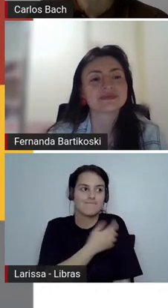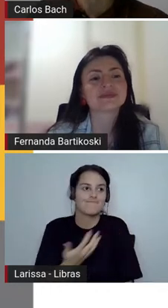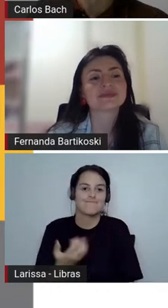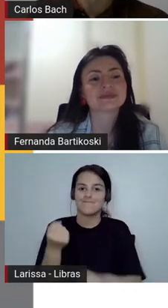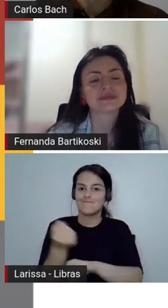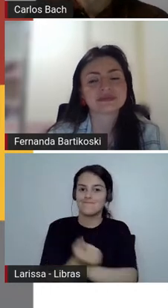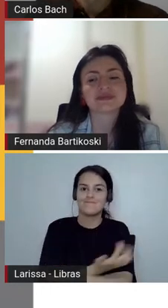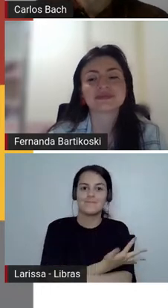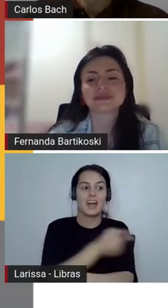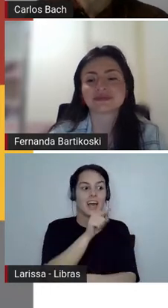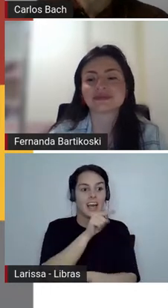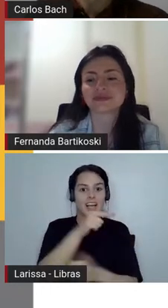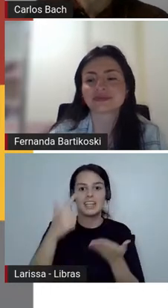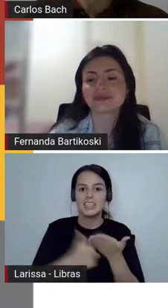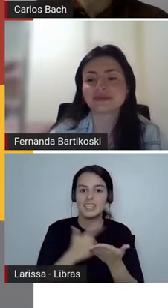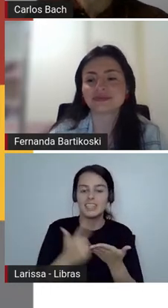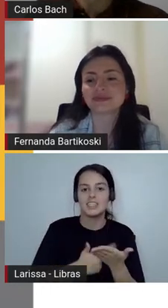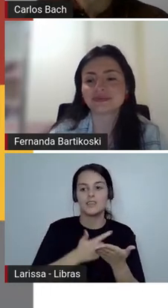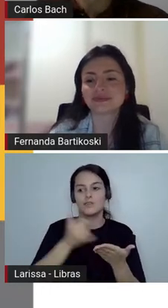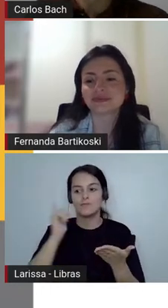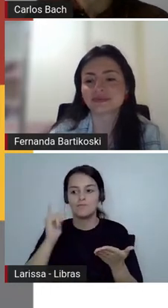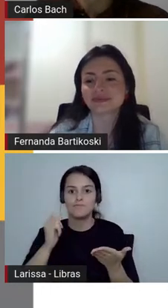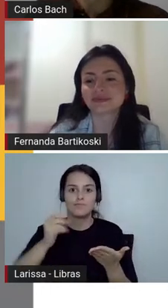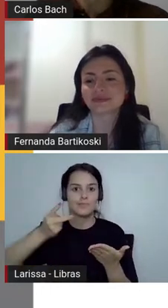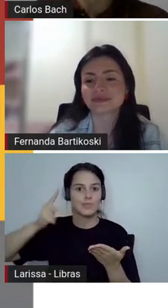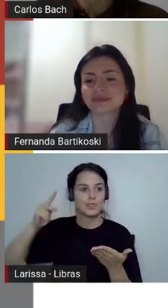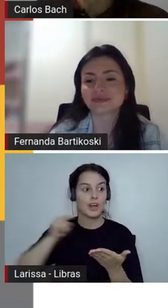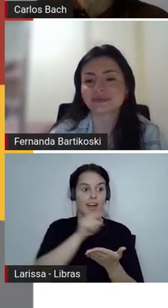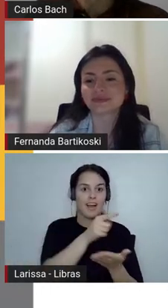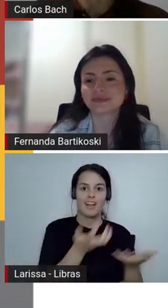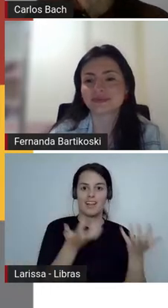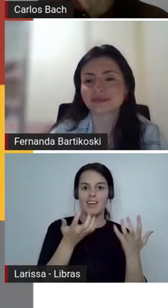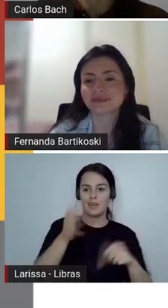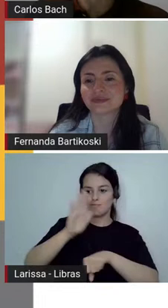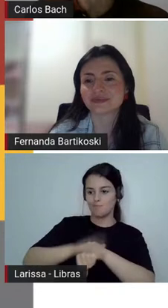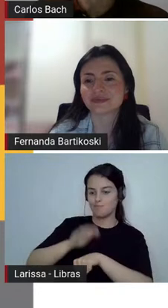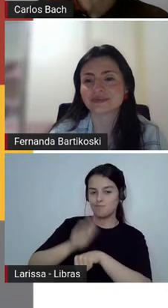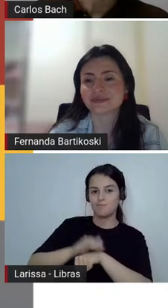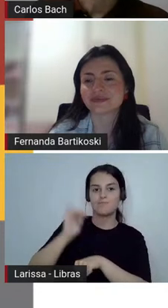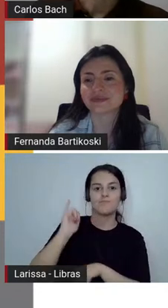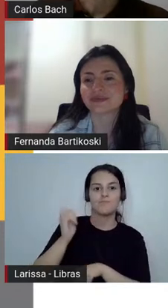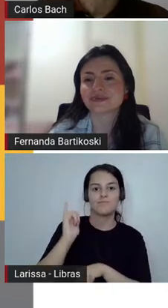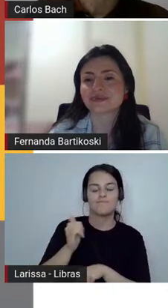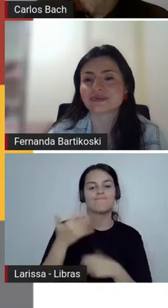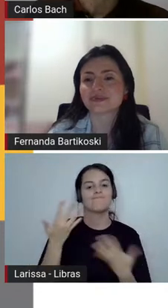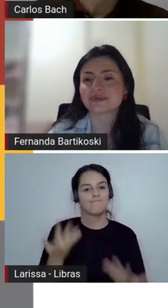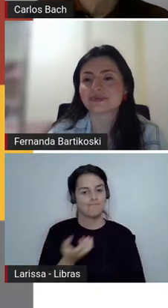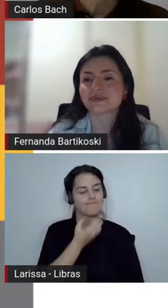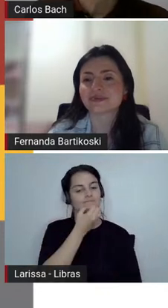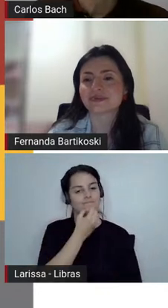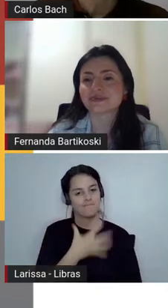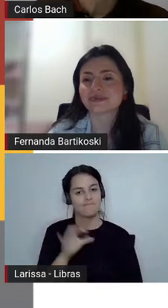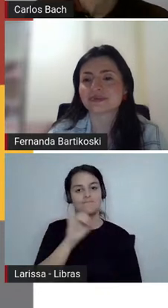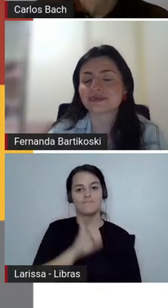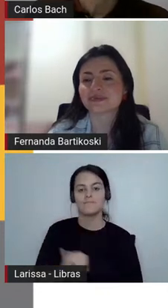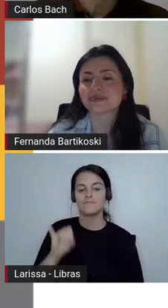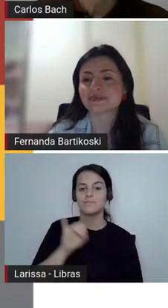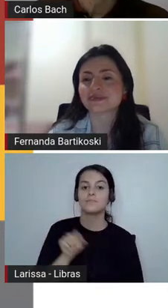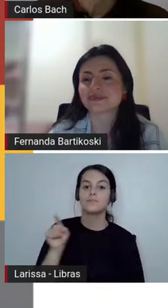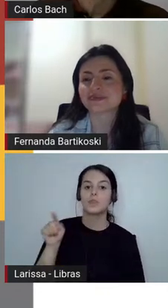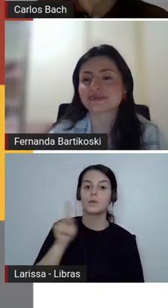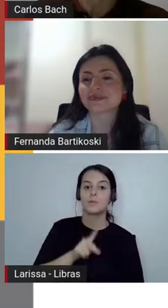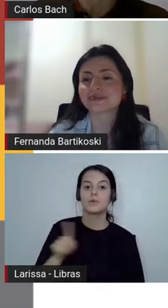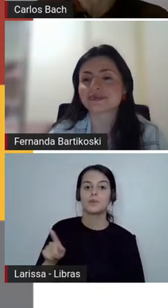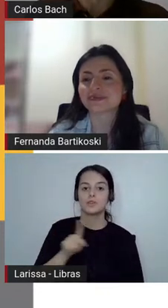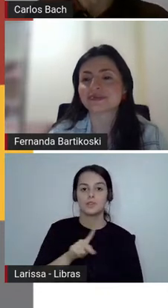livros. A professora Ieda Terezinha Clivate Salvi me perdoem se eu não li correto o